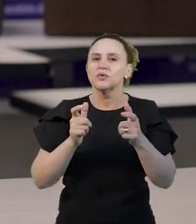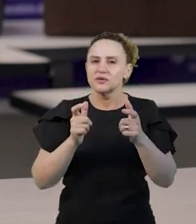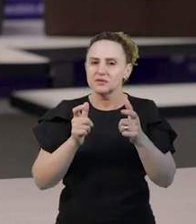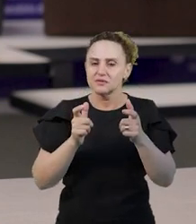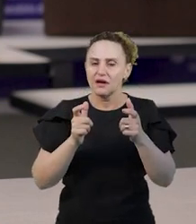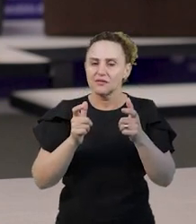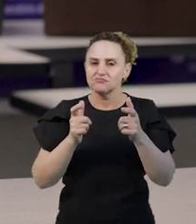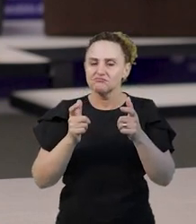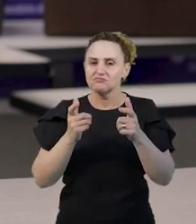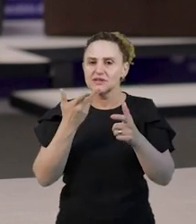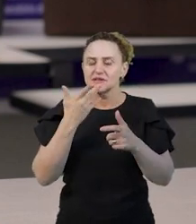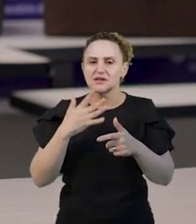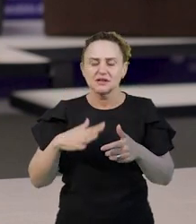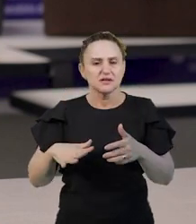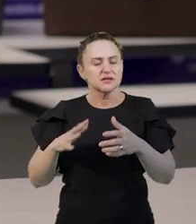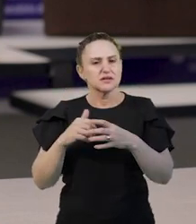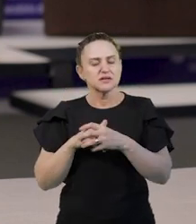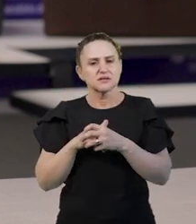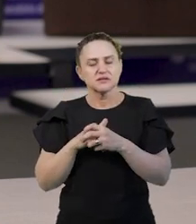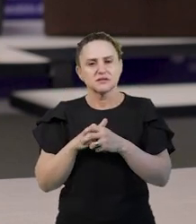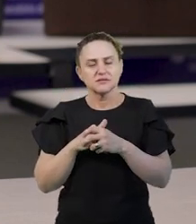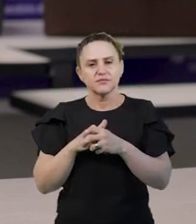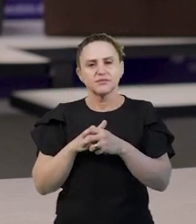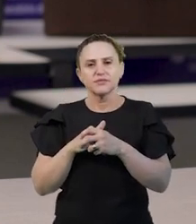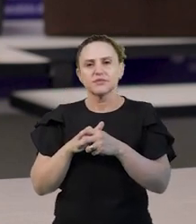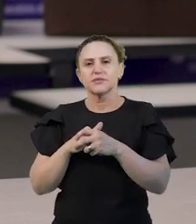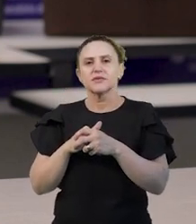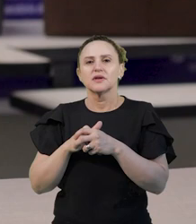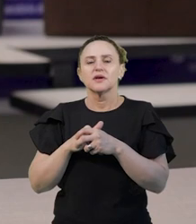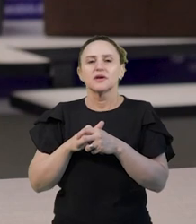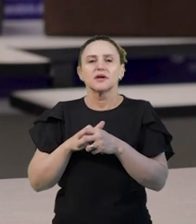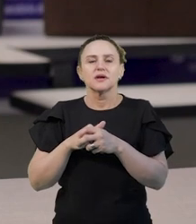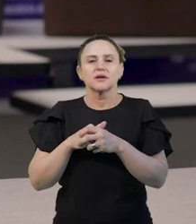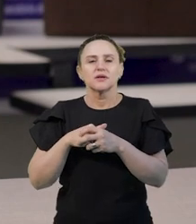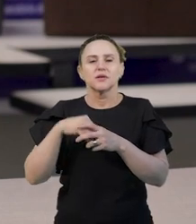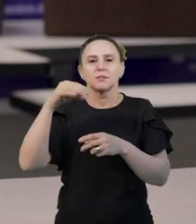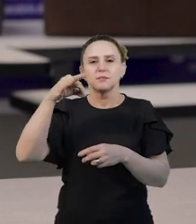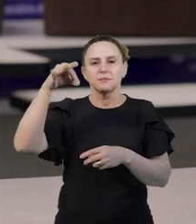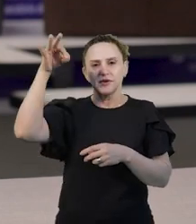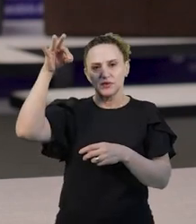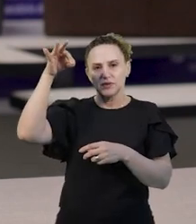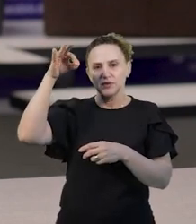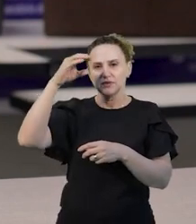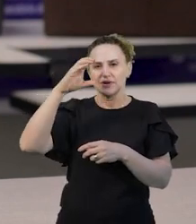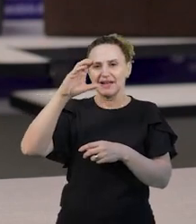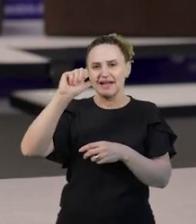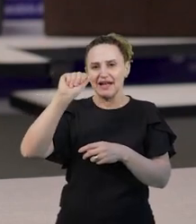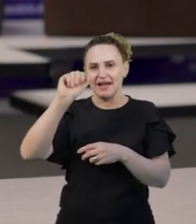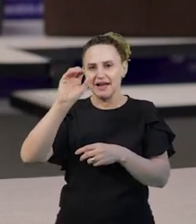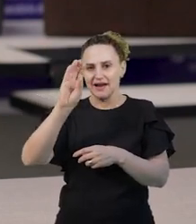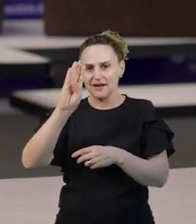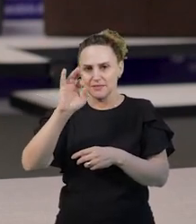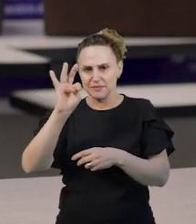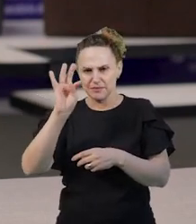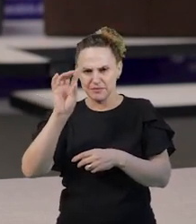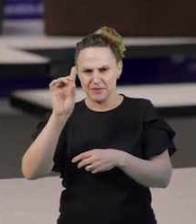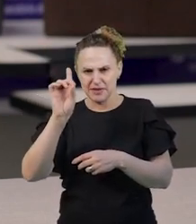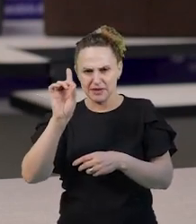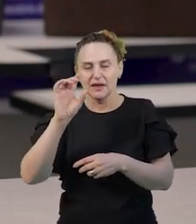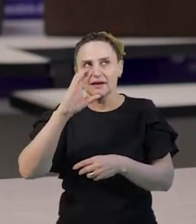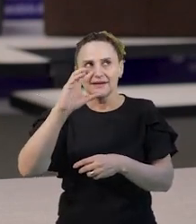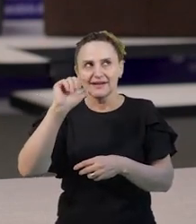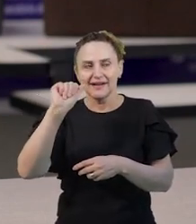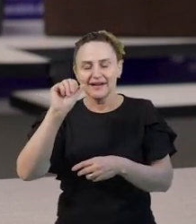melhor dizendo, crianças penduradas num cabide? Então, essa concepção de criança é uma